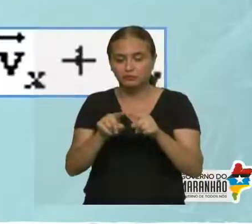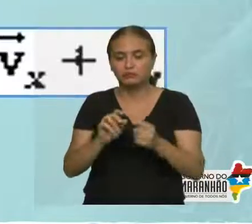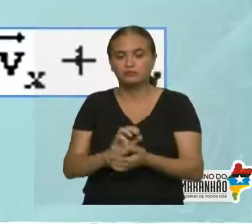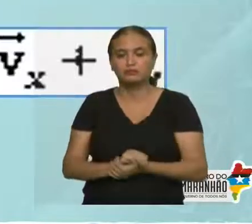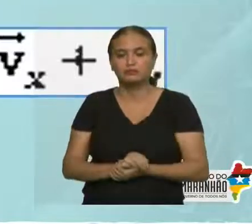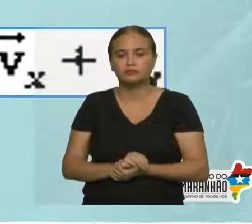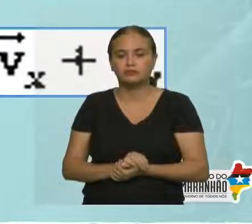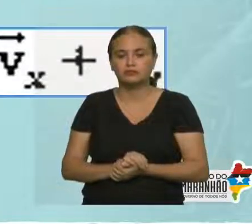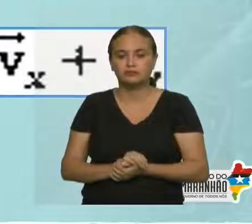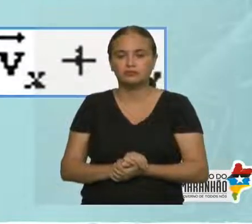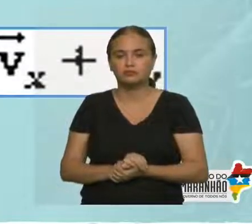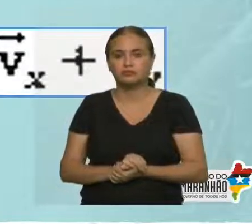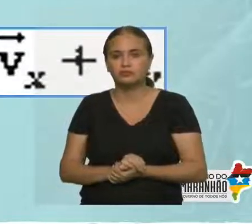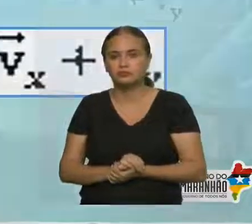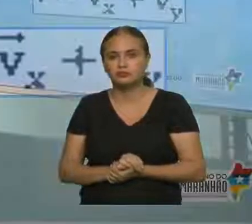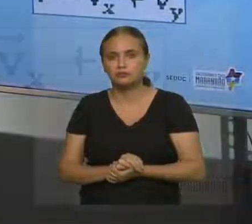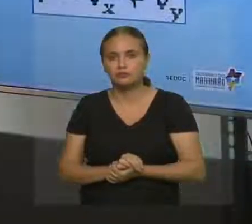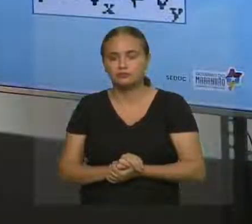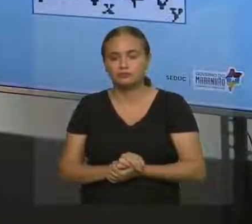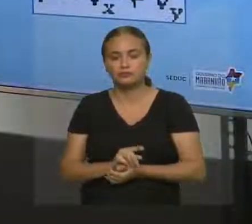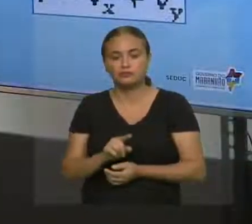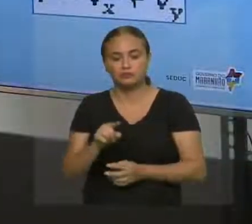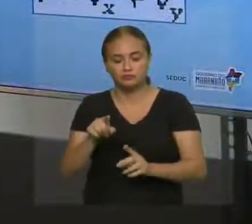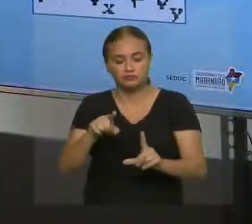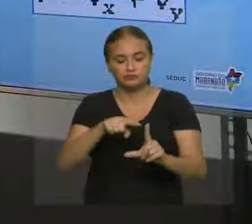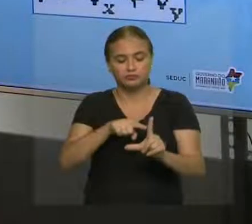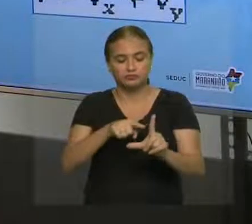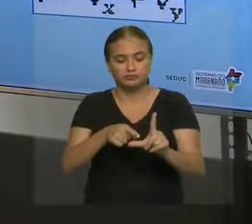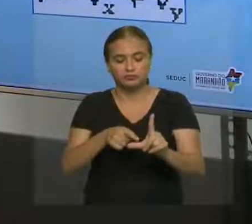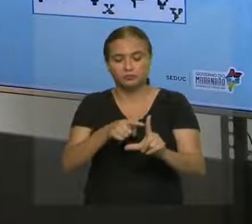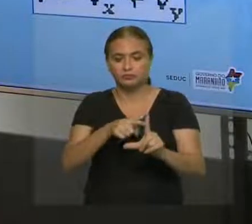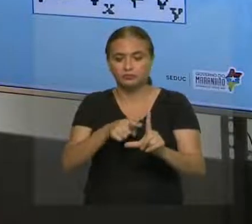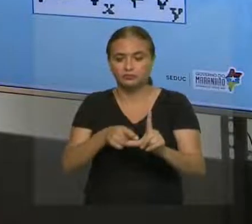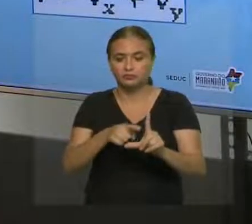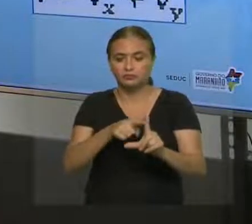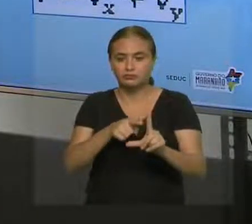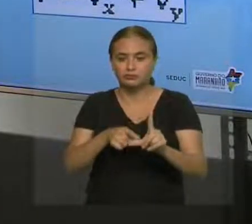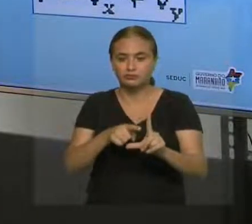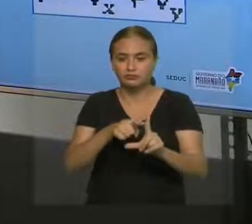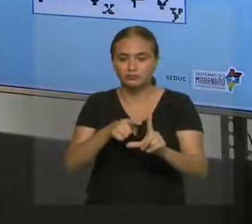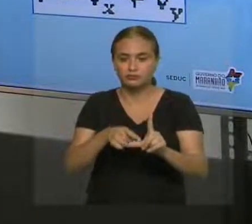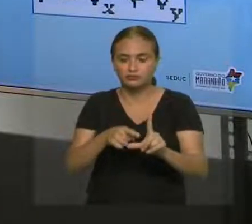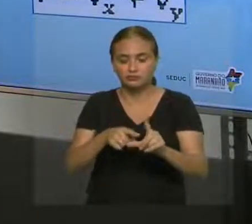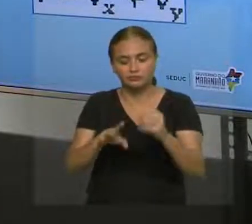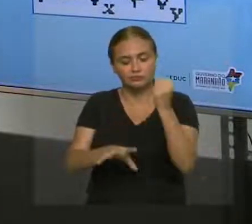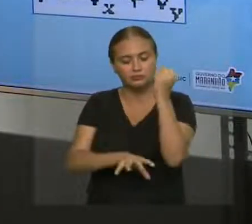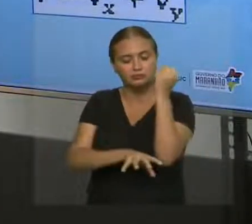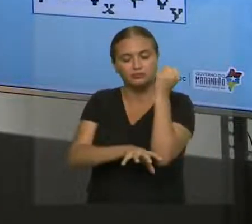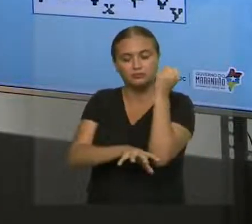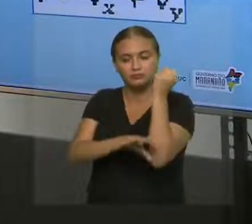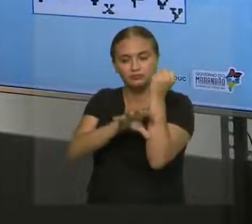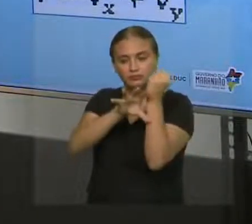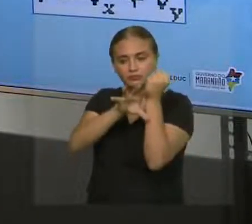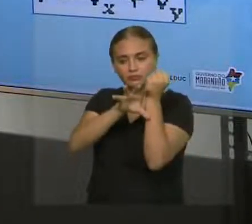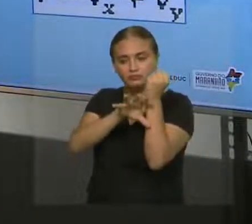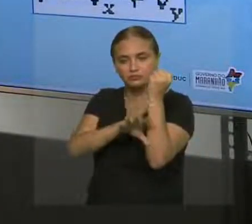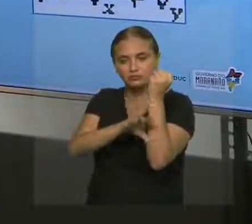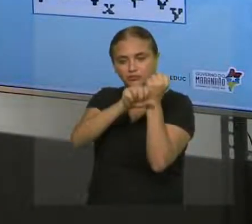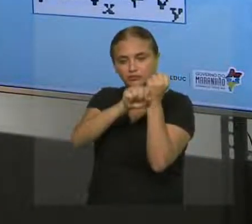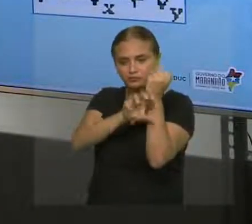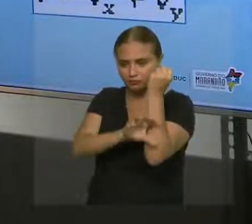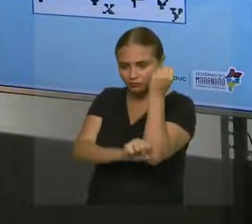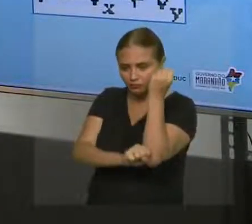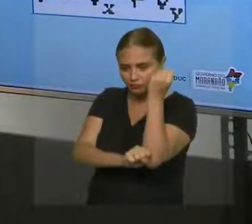Então, quando você pega esse ângulo aqui, se você aplicar, por exemplo, sena, aplicar cosseno, pegando esse VY e